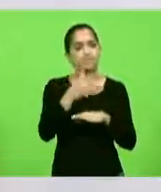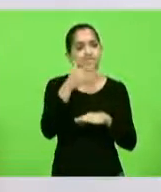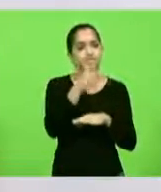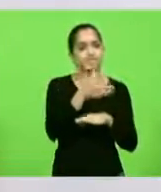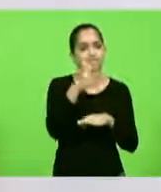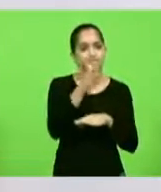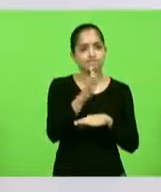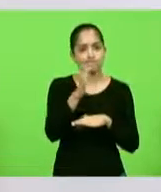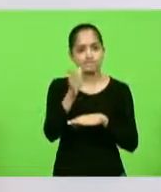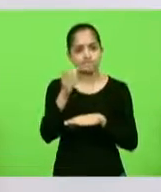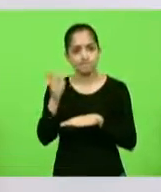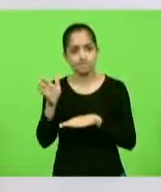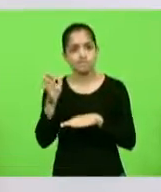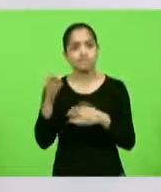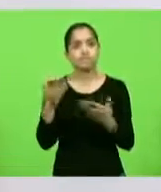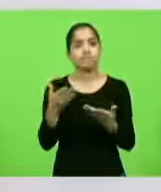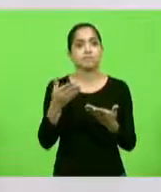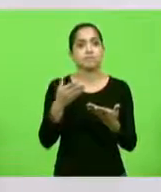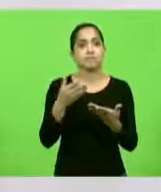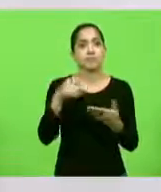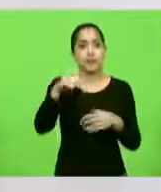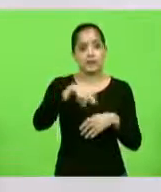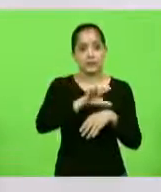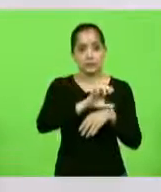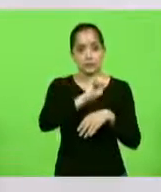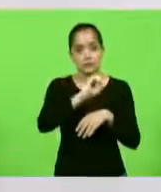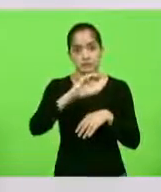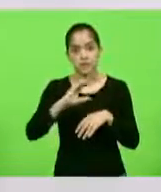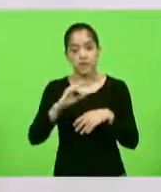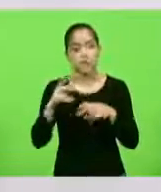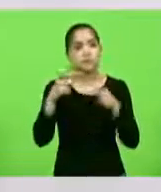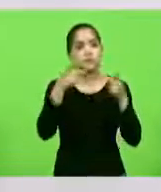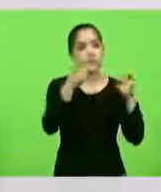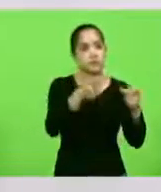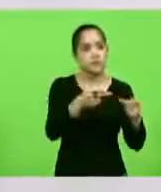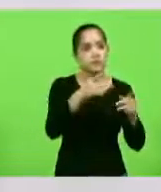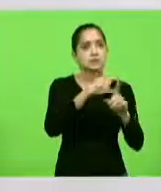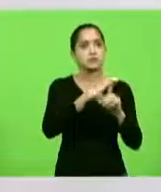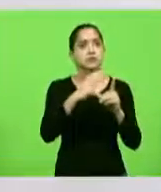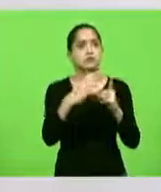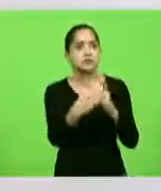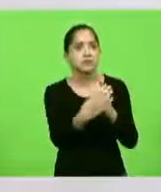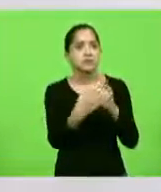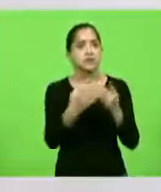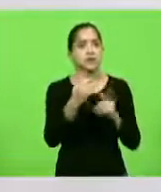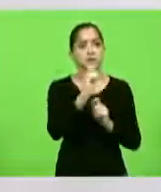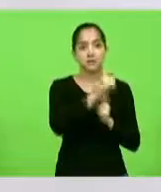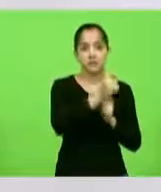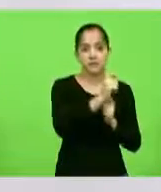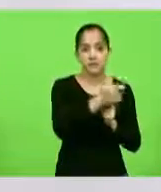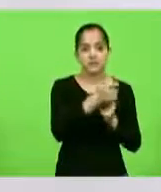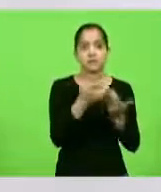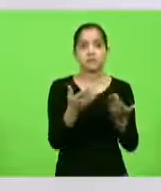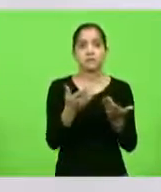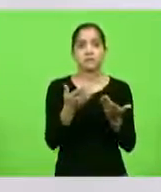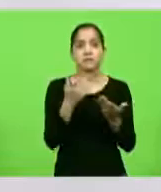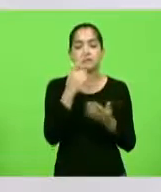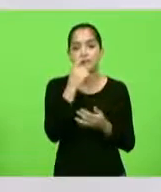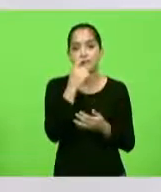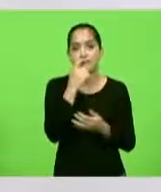pelo litoral catarinense e visitando as comunidades pesqueiras. Seria objetivo, nessa fala,